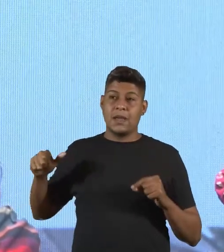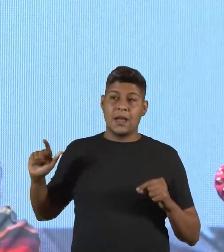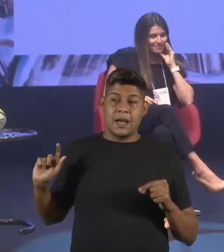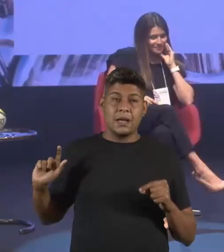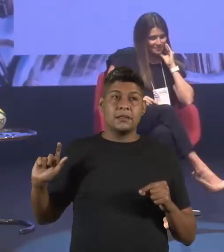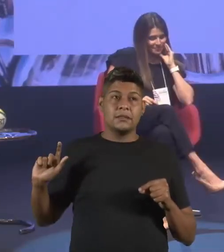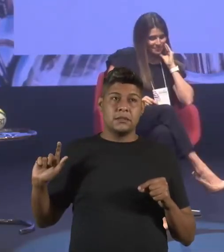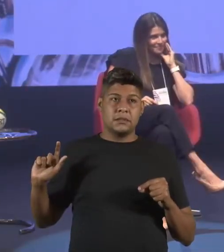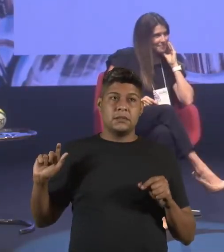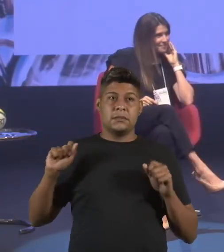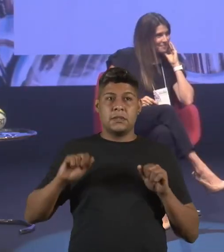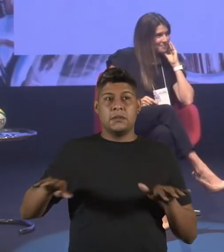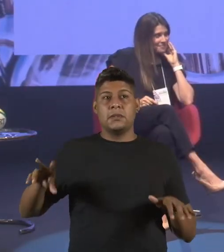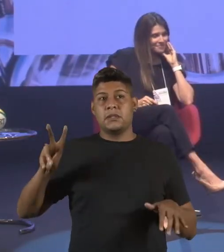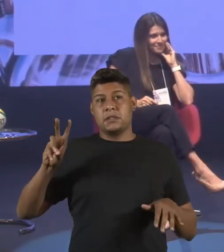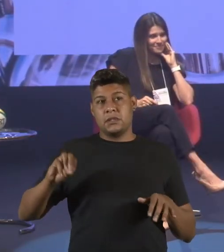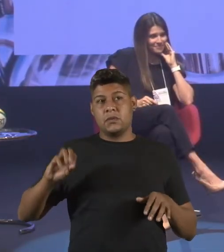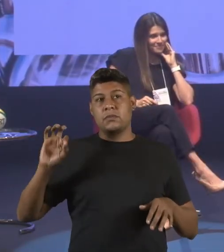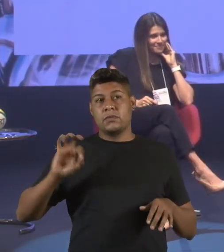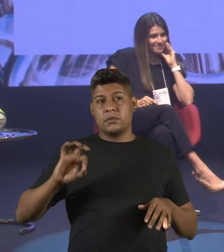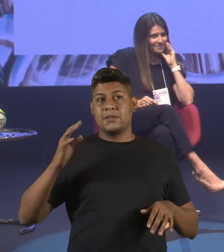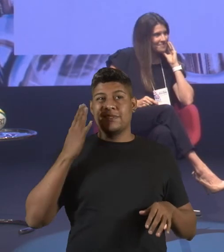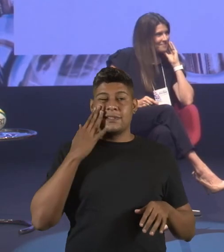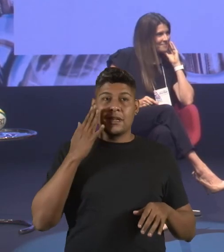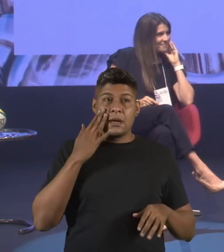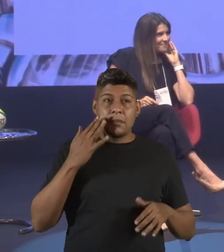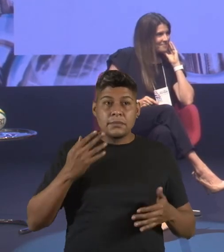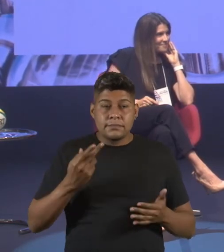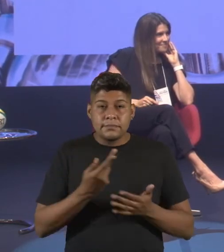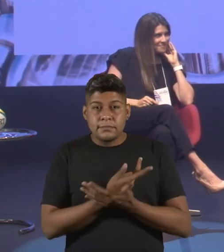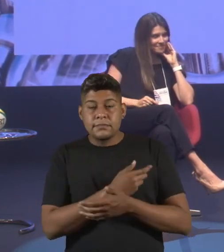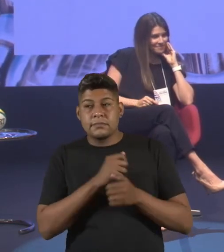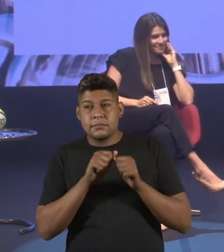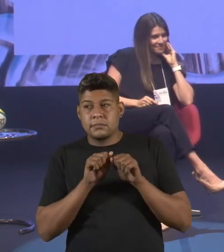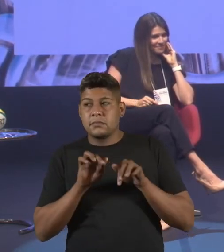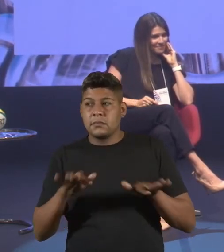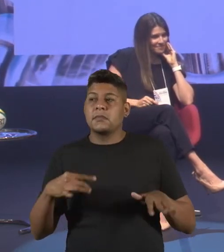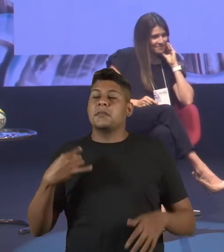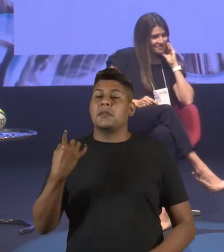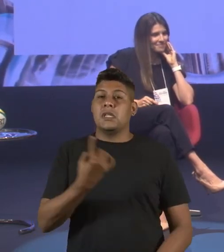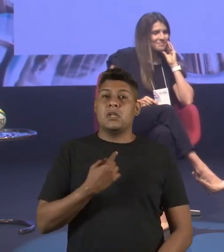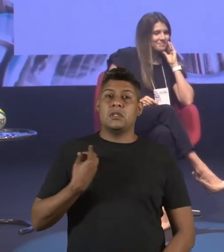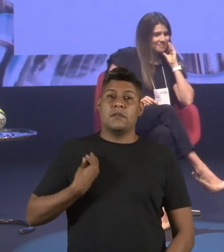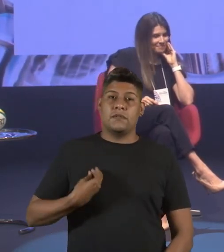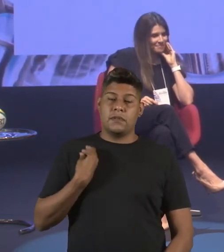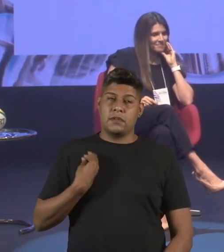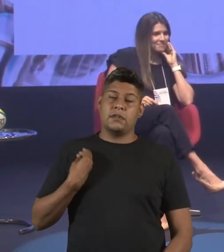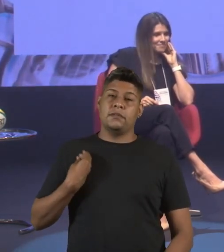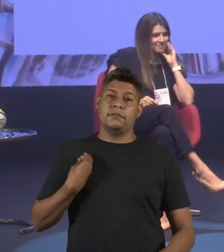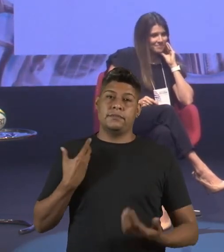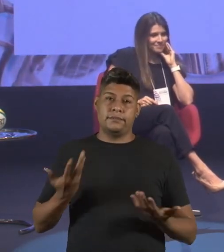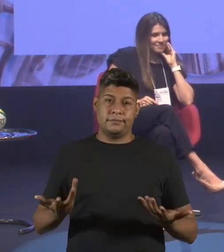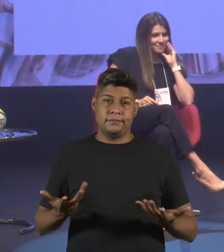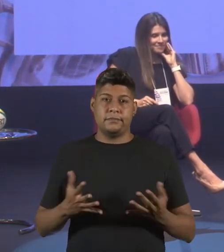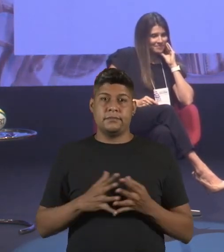pandemia, 50%. Então, vejam o impacto da pandemia na nossa vida e na nossa carreira.